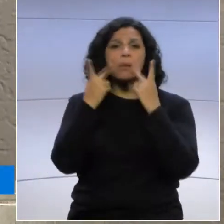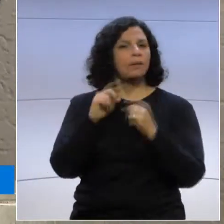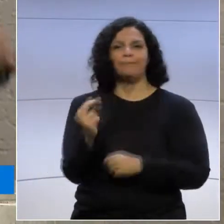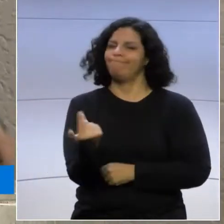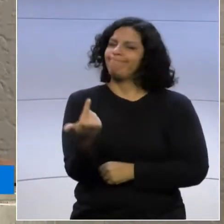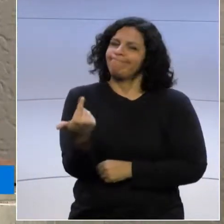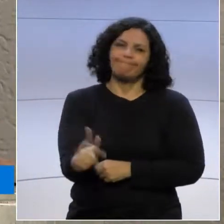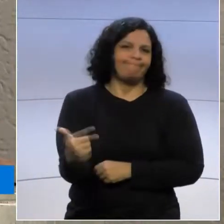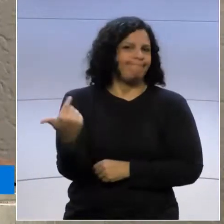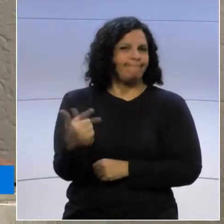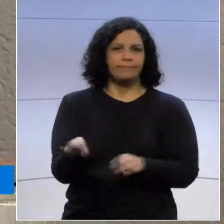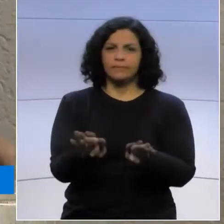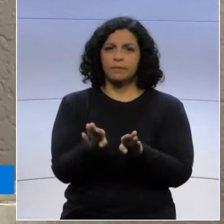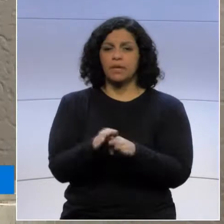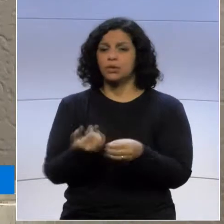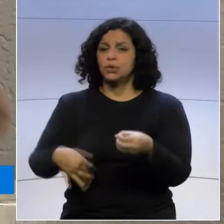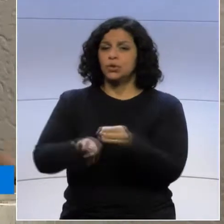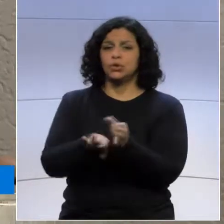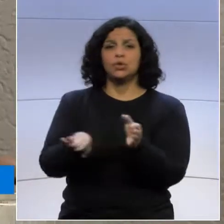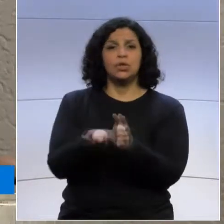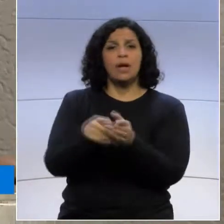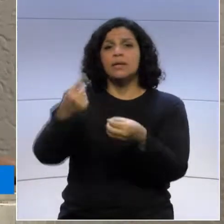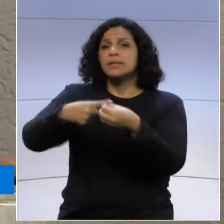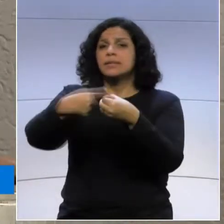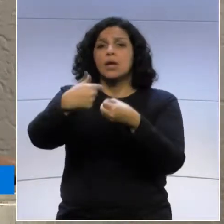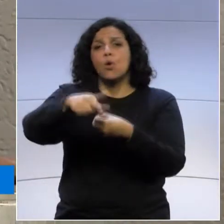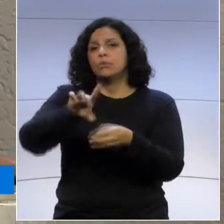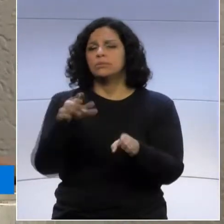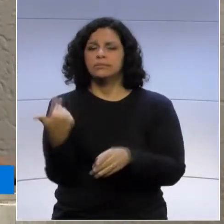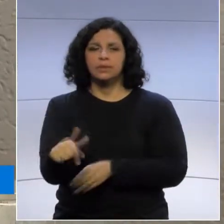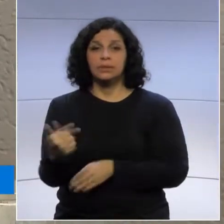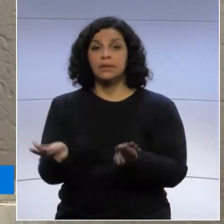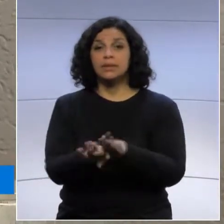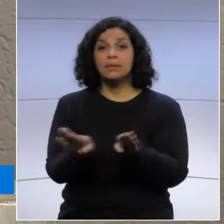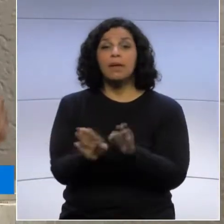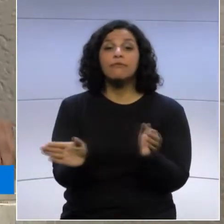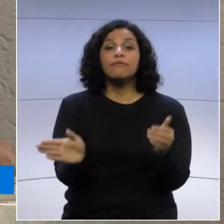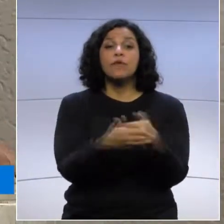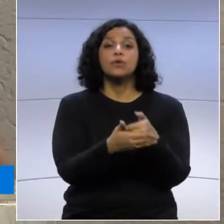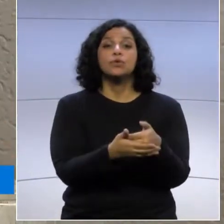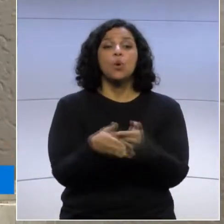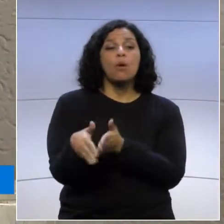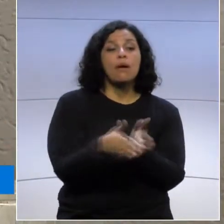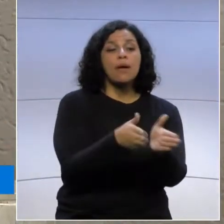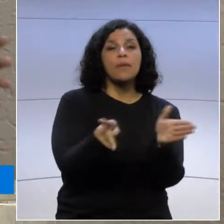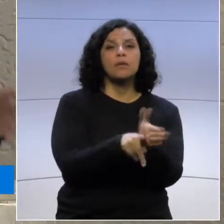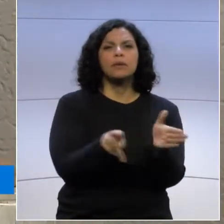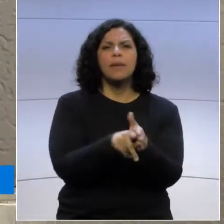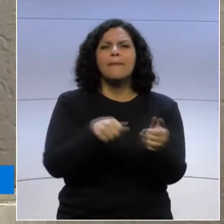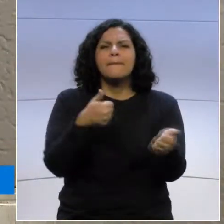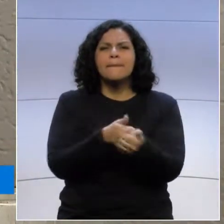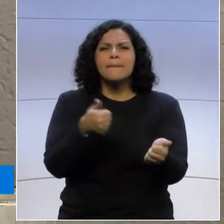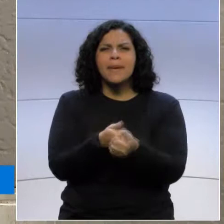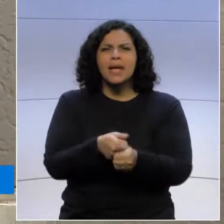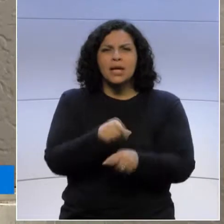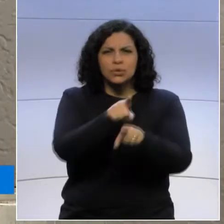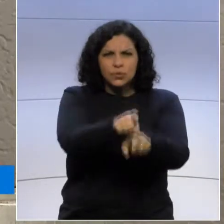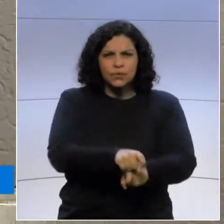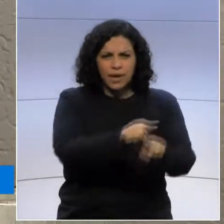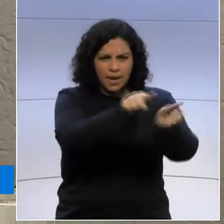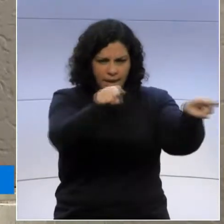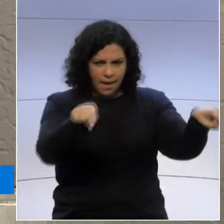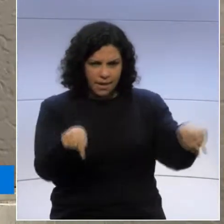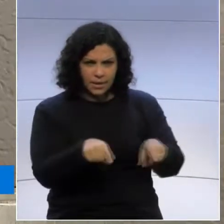adentrar as outras regiões. E também fechou outro caminho alternativo que tinha, que cortava dentro de uma fazenda, numa